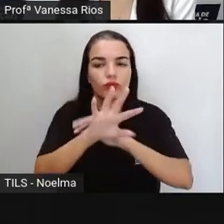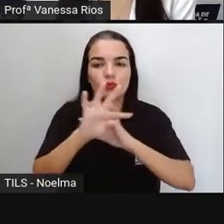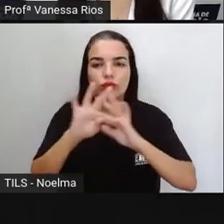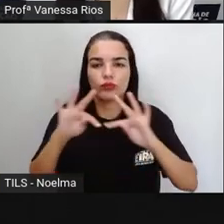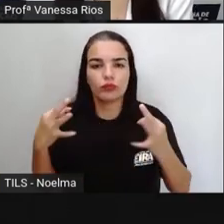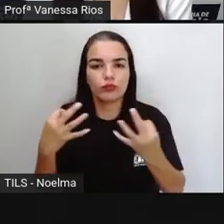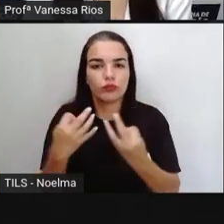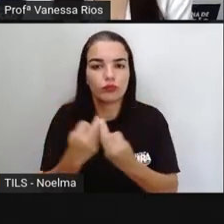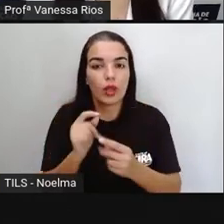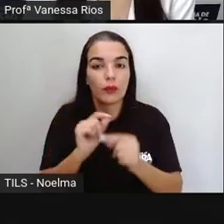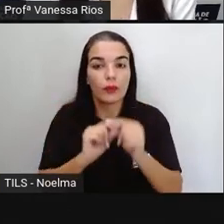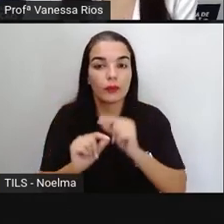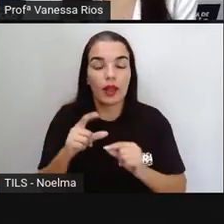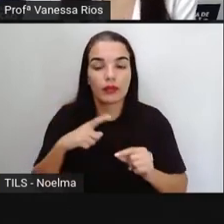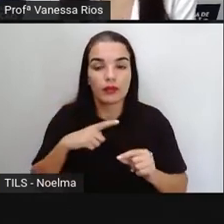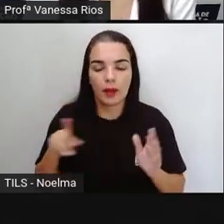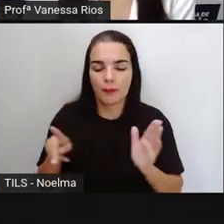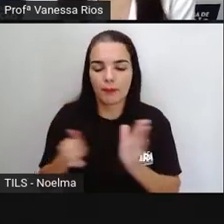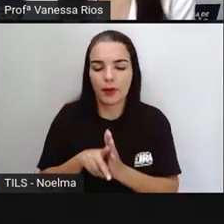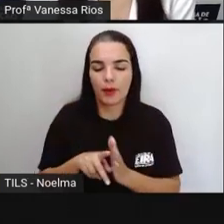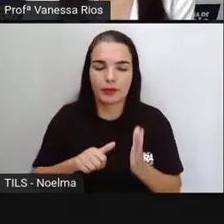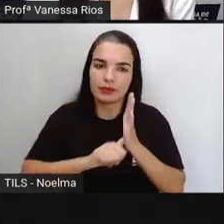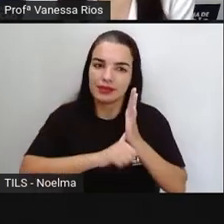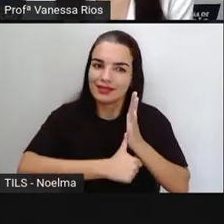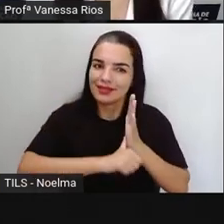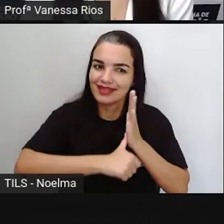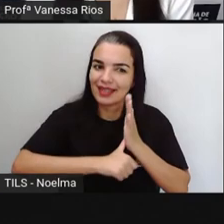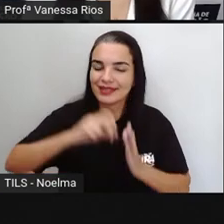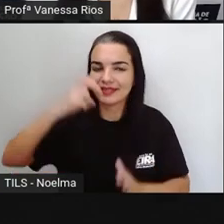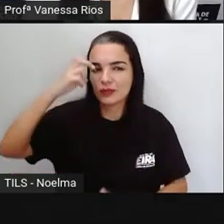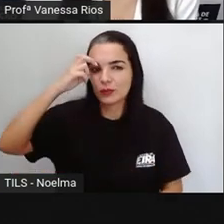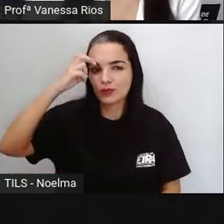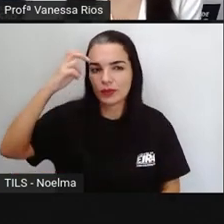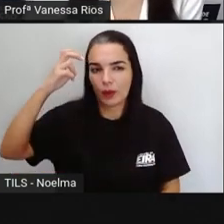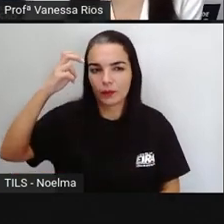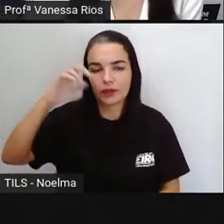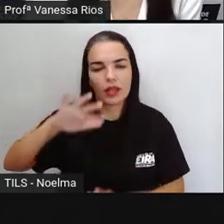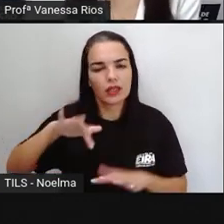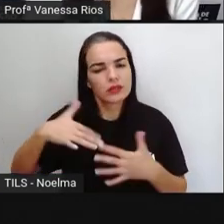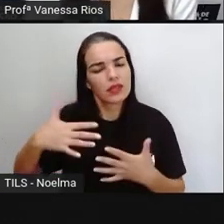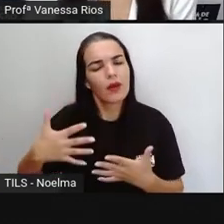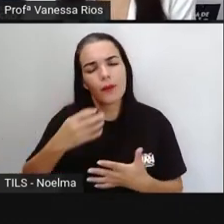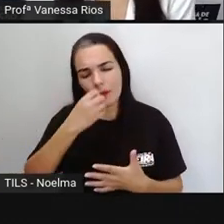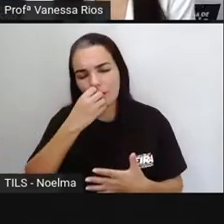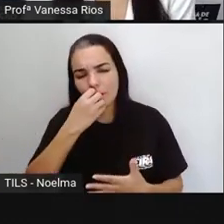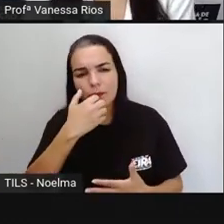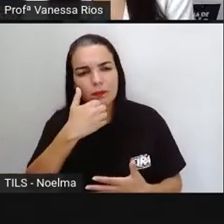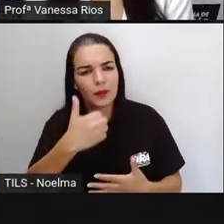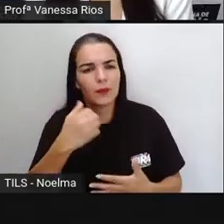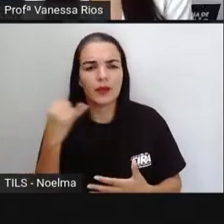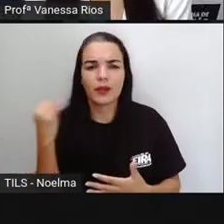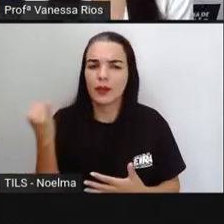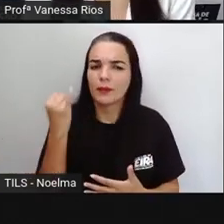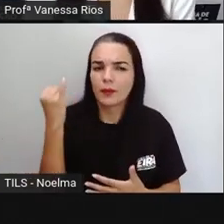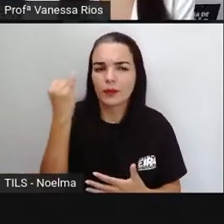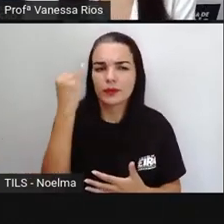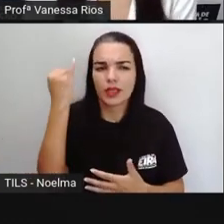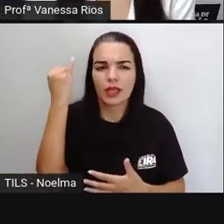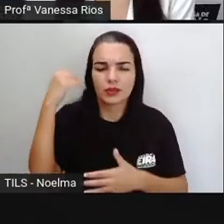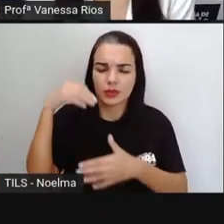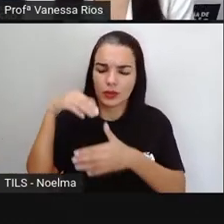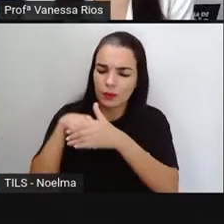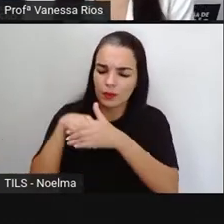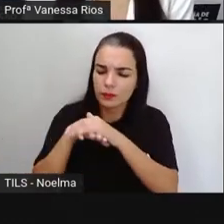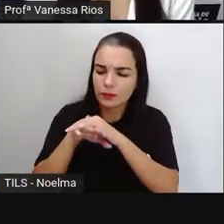permite formar a nossa identidade cultural. Então, conservar as brincadeiras é tão importante quanto